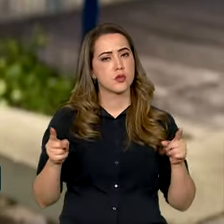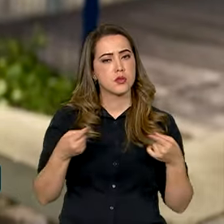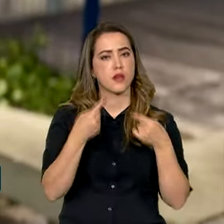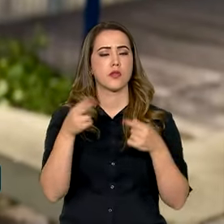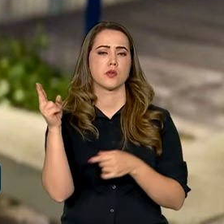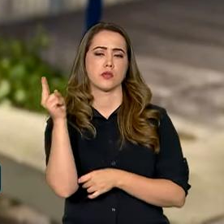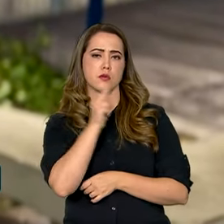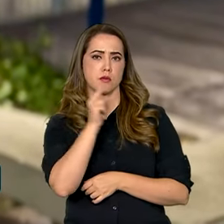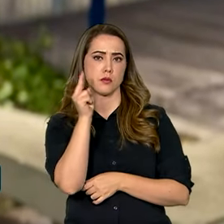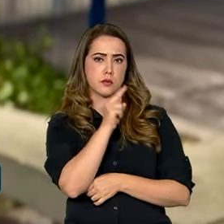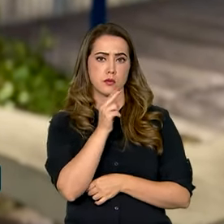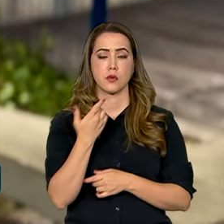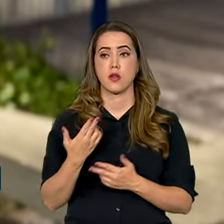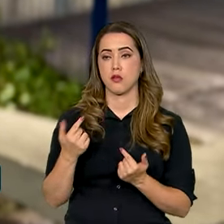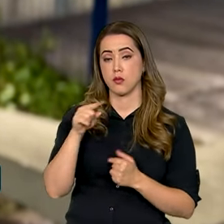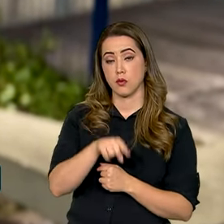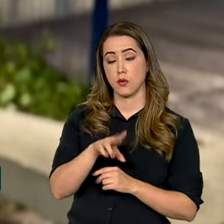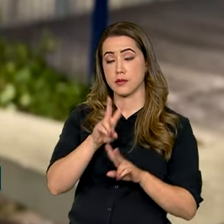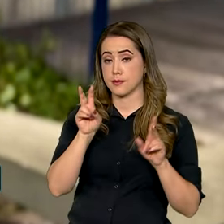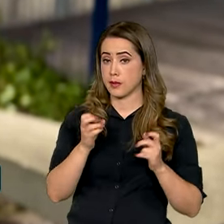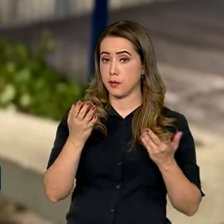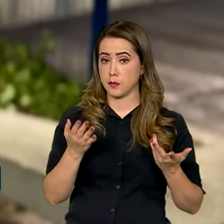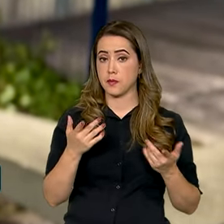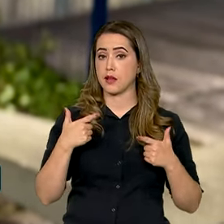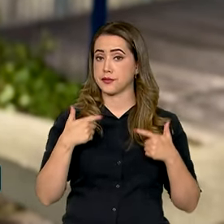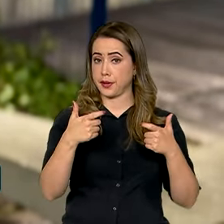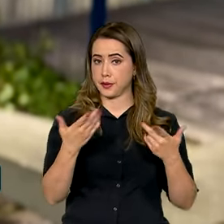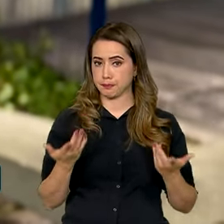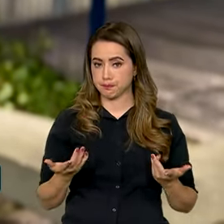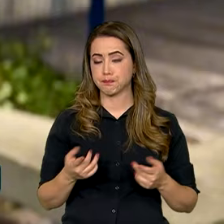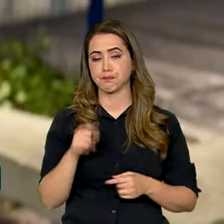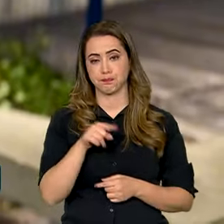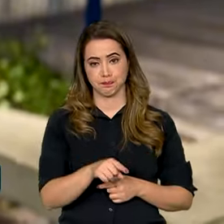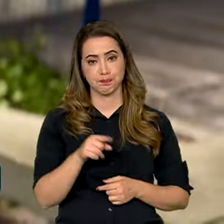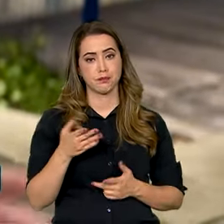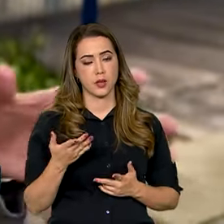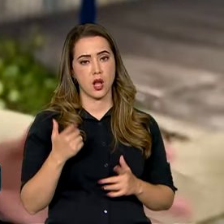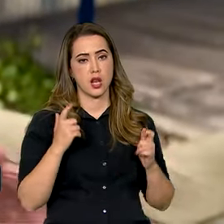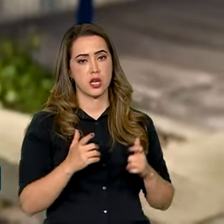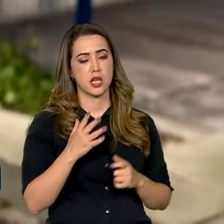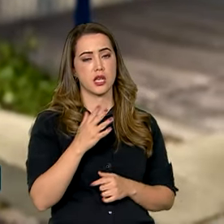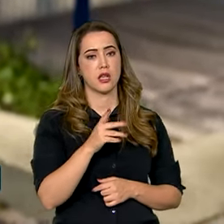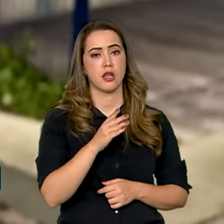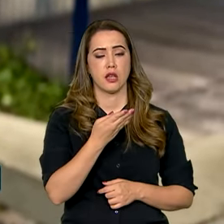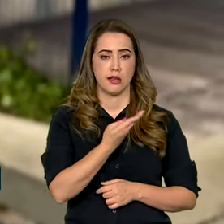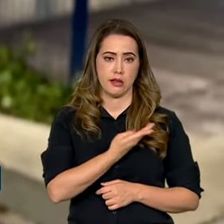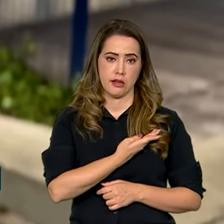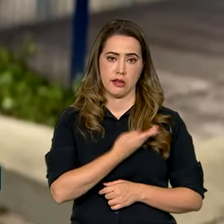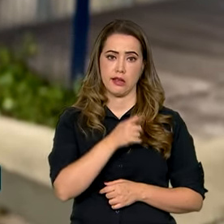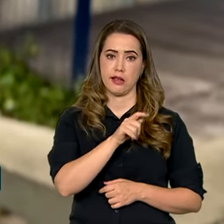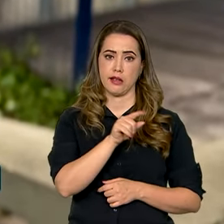emergenciais como esse relacionado às guerras, tanto ali na região de Gaza como também na